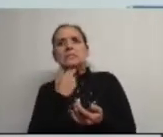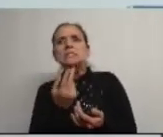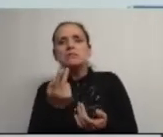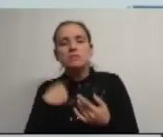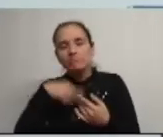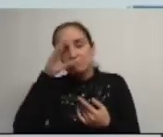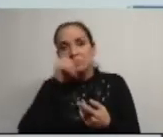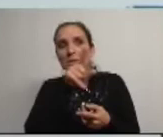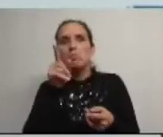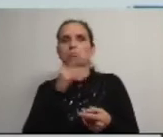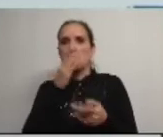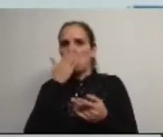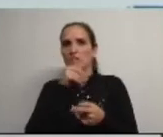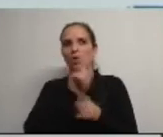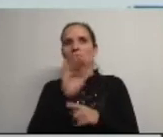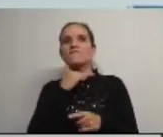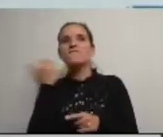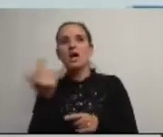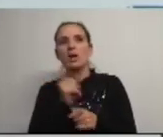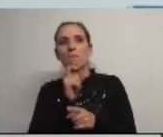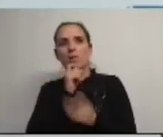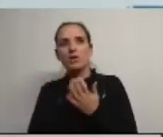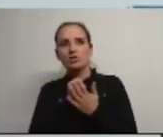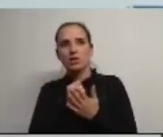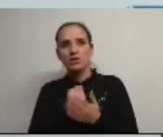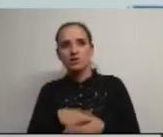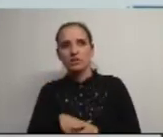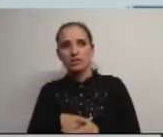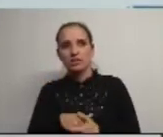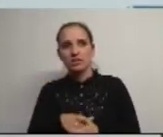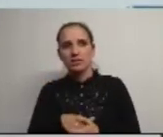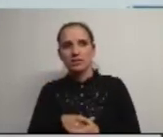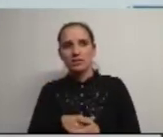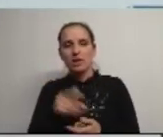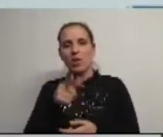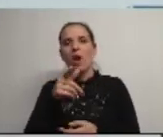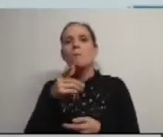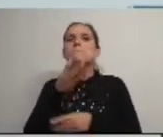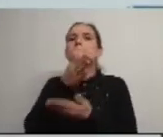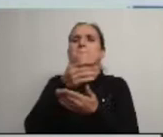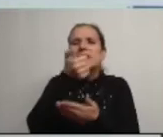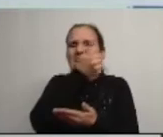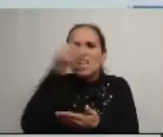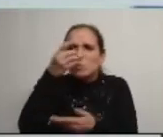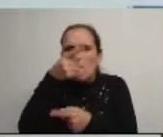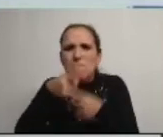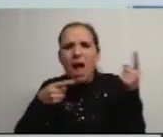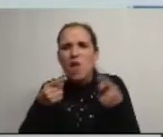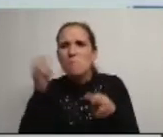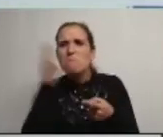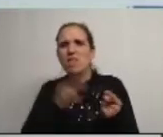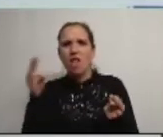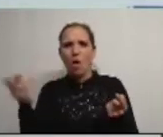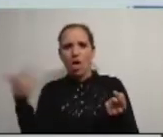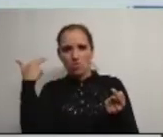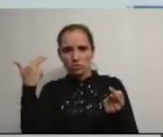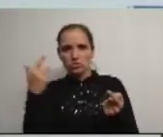dar uma ajuda neste sentido mas é verdade trata-se de mais de meio milhão de euros num equipamento de golf como sabemos um